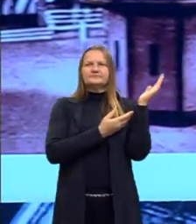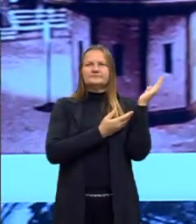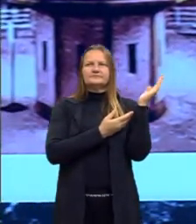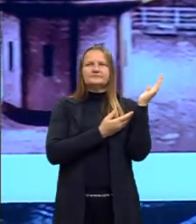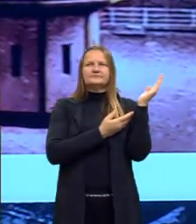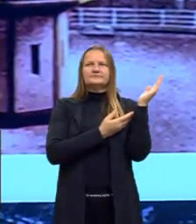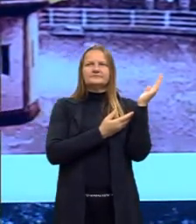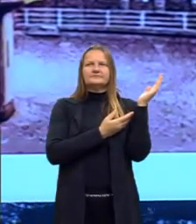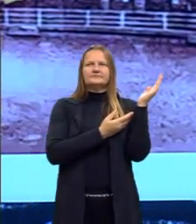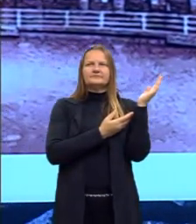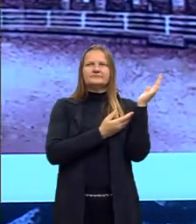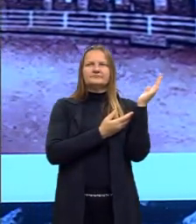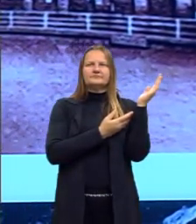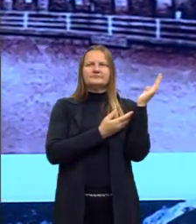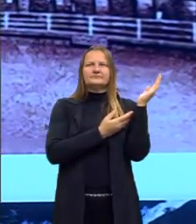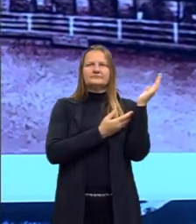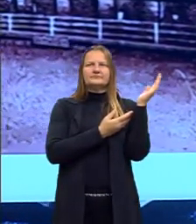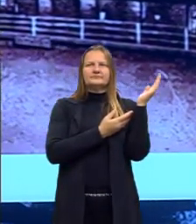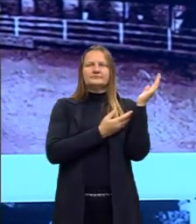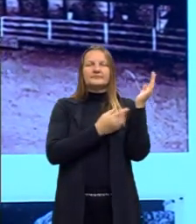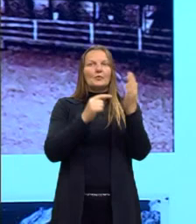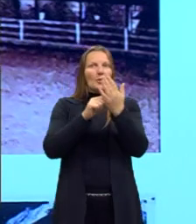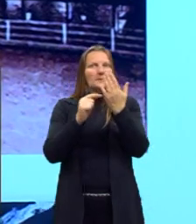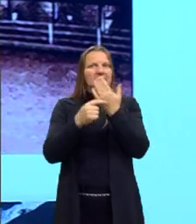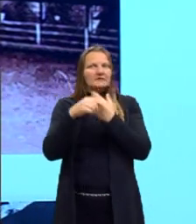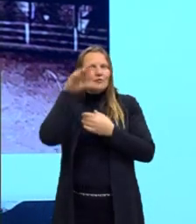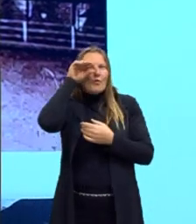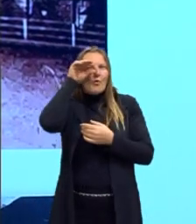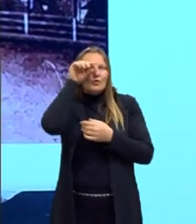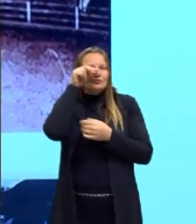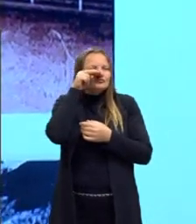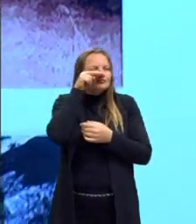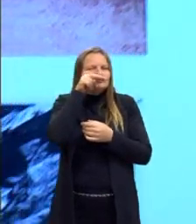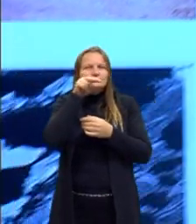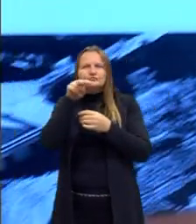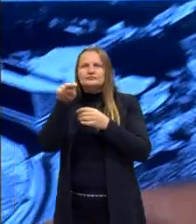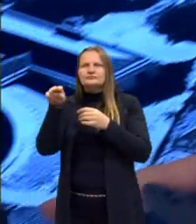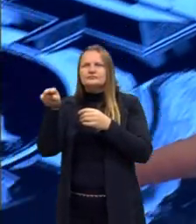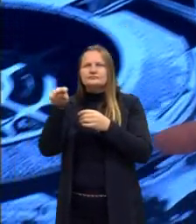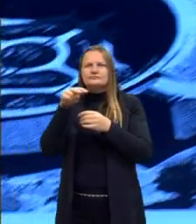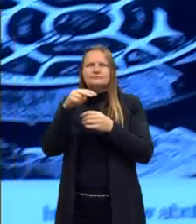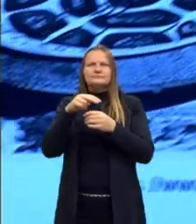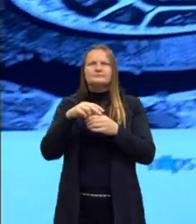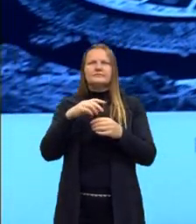Poderia observar todo mundo. Olha como eram as construções. Essa construção aqui